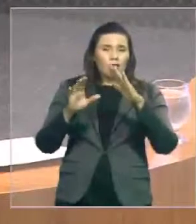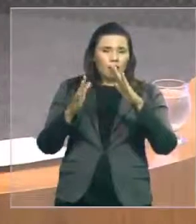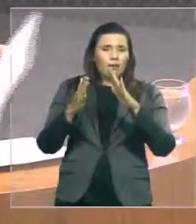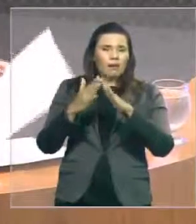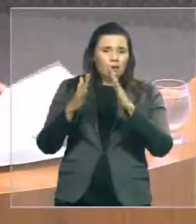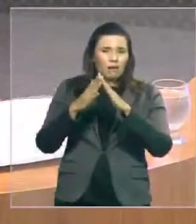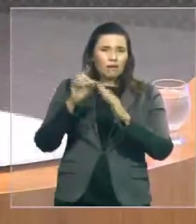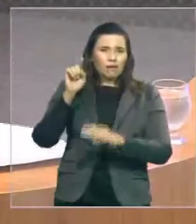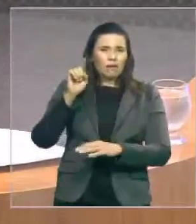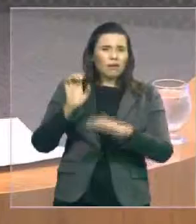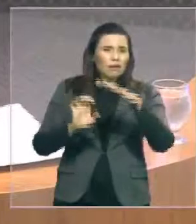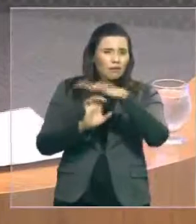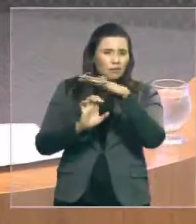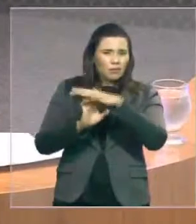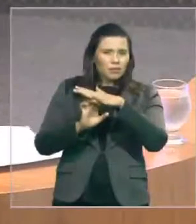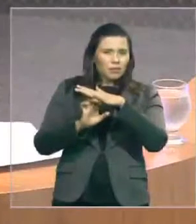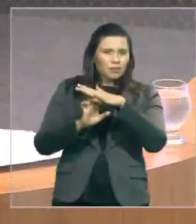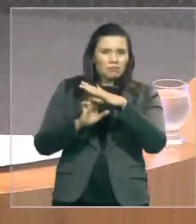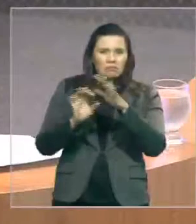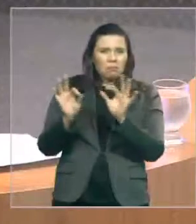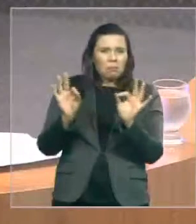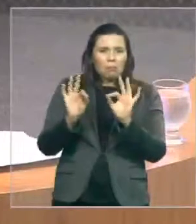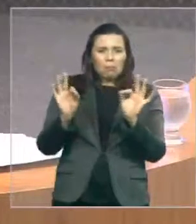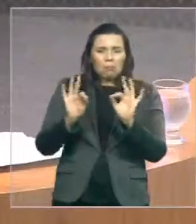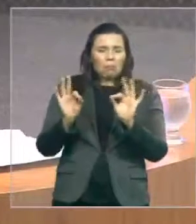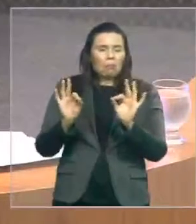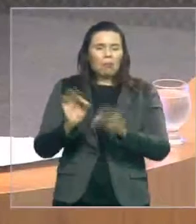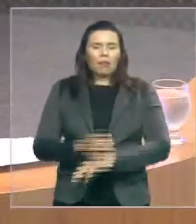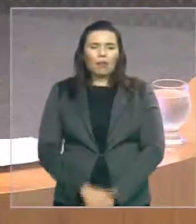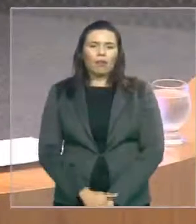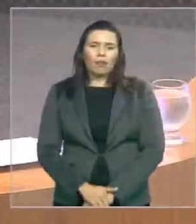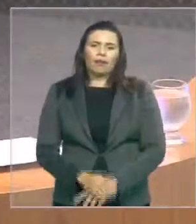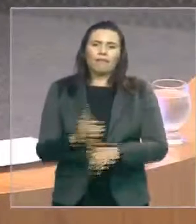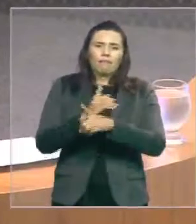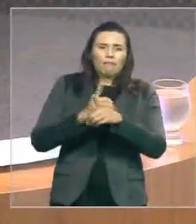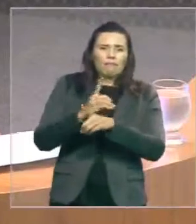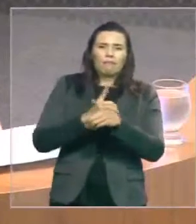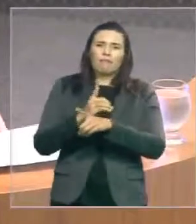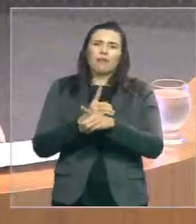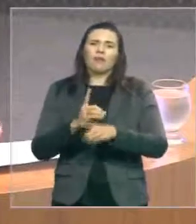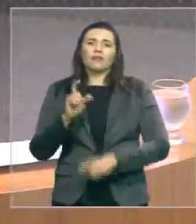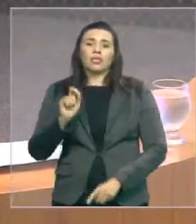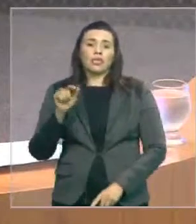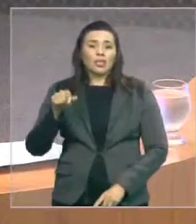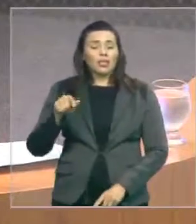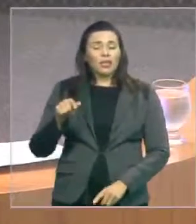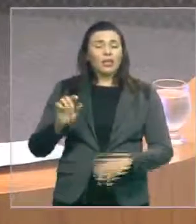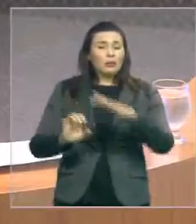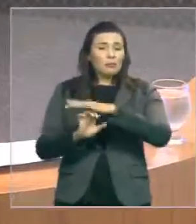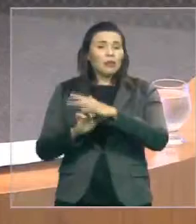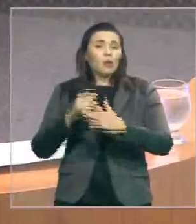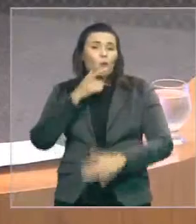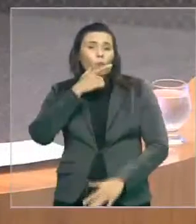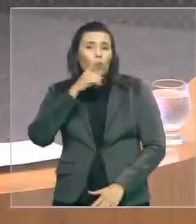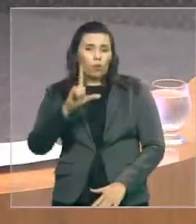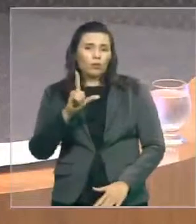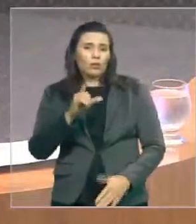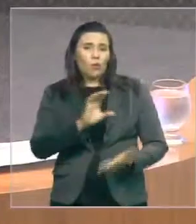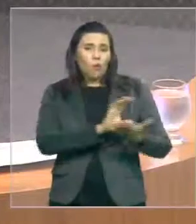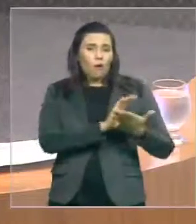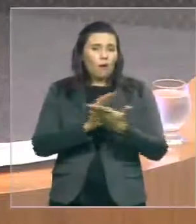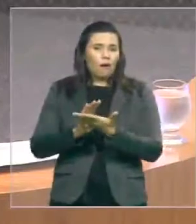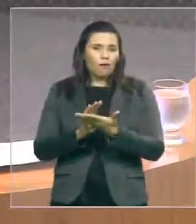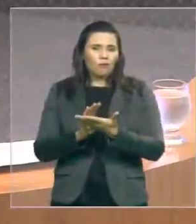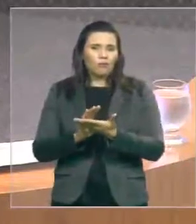essa empresa que ganhou uma licitação para contratar estagiários para a segurança pública. Outra